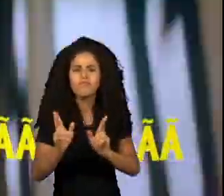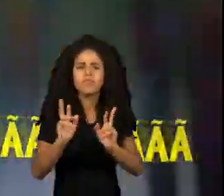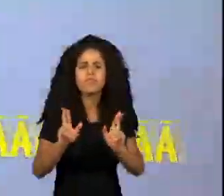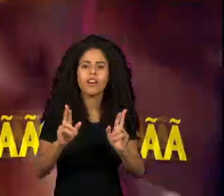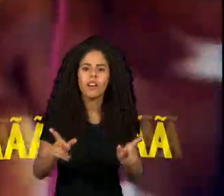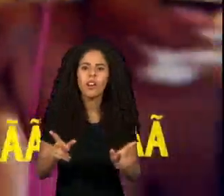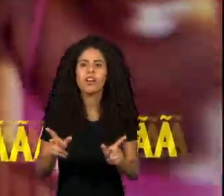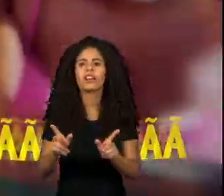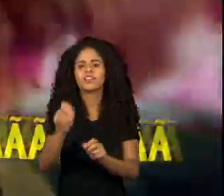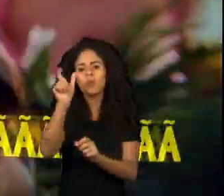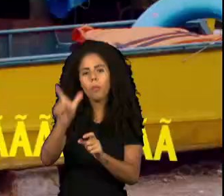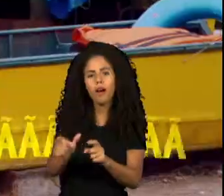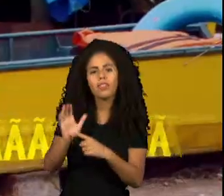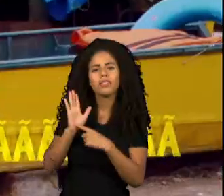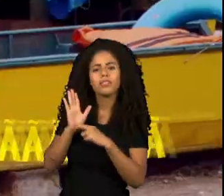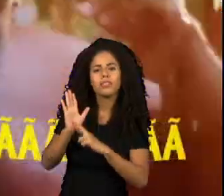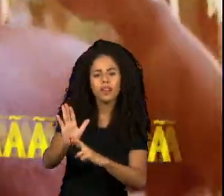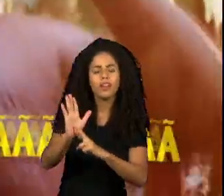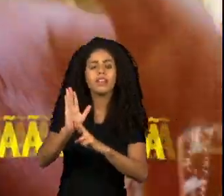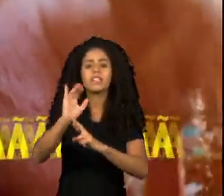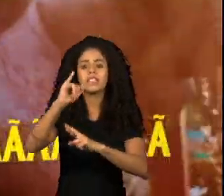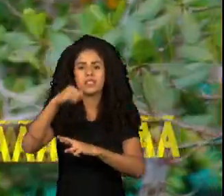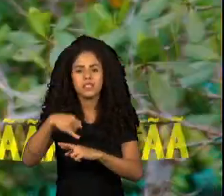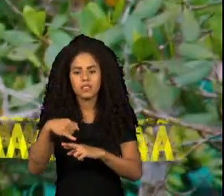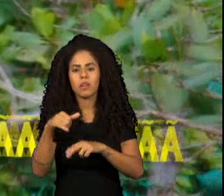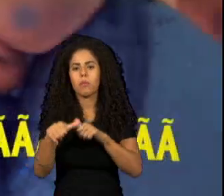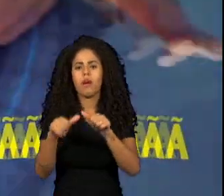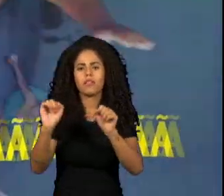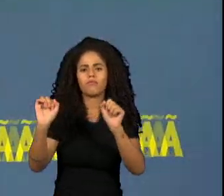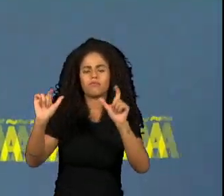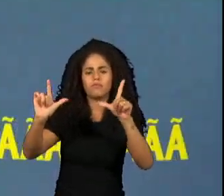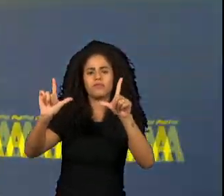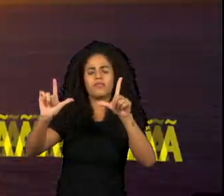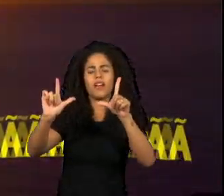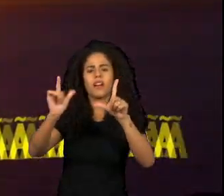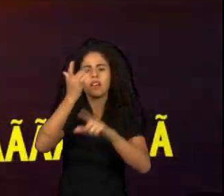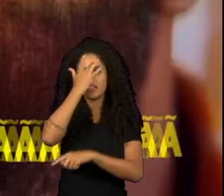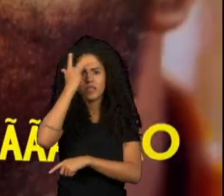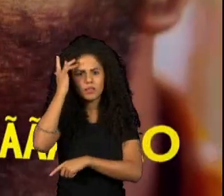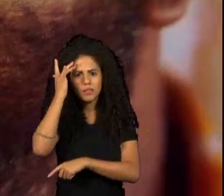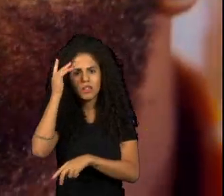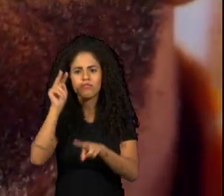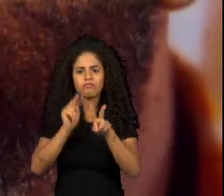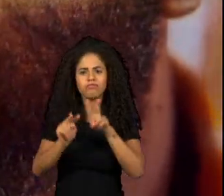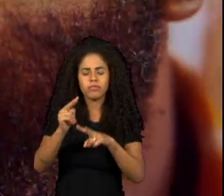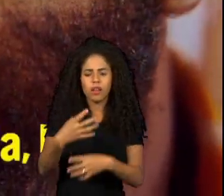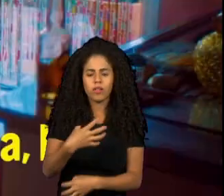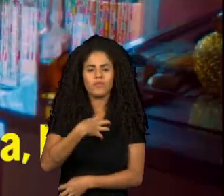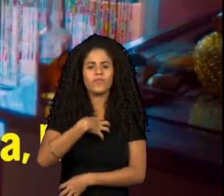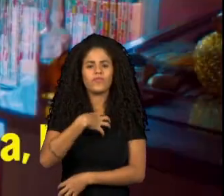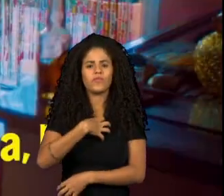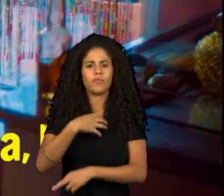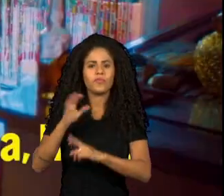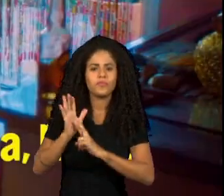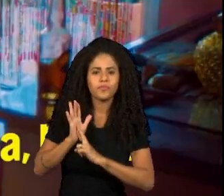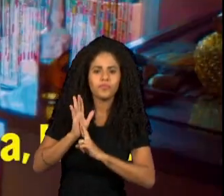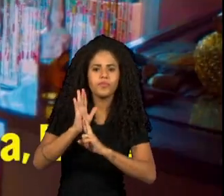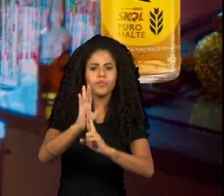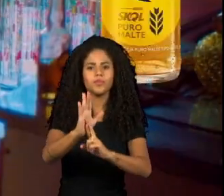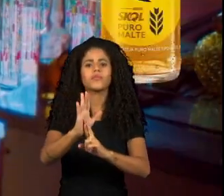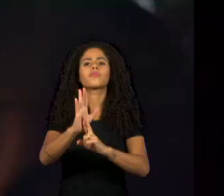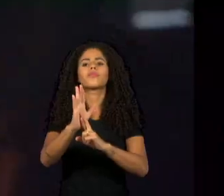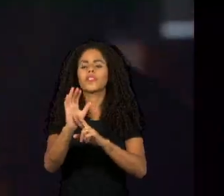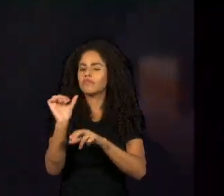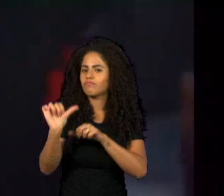Então, com certeza, se o consumidor, se os consumidores pretos se sentirem representados, isso também pode